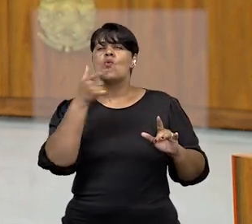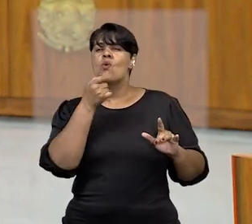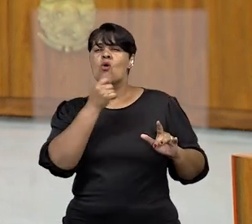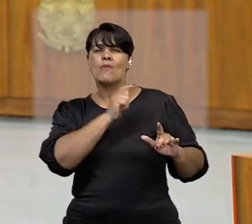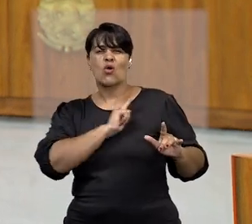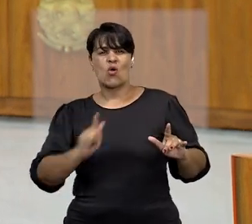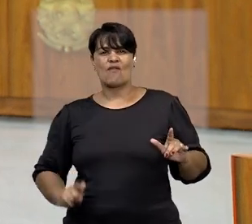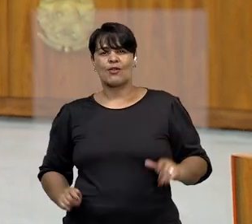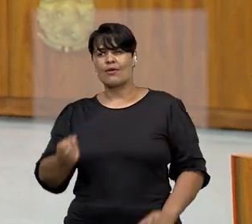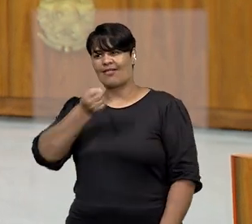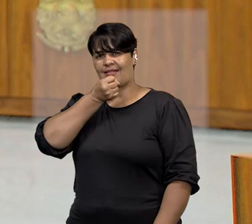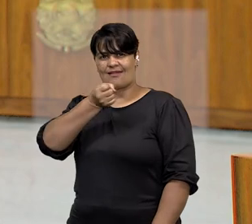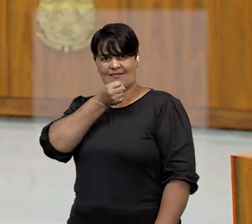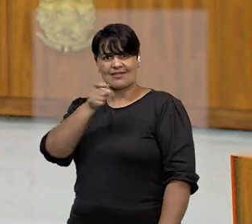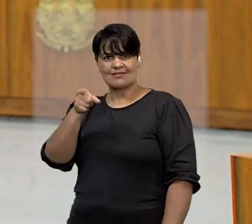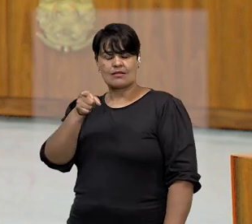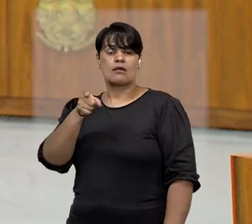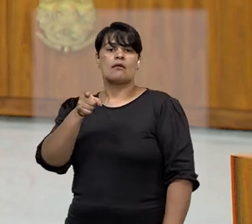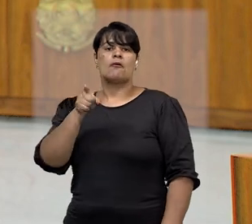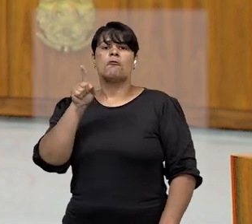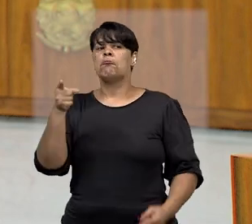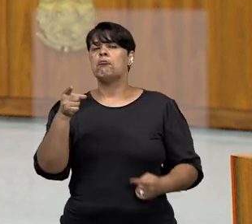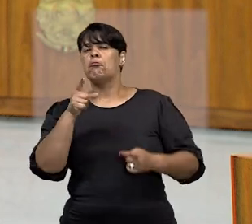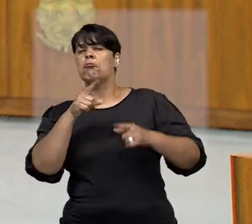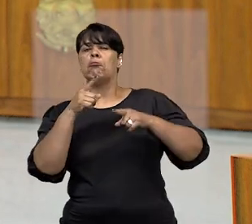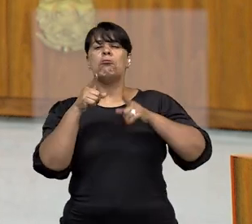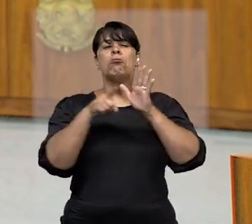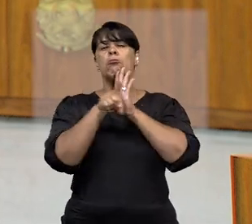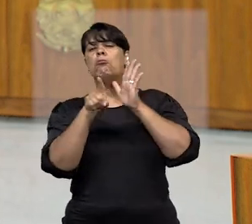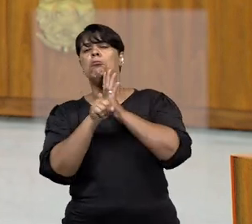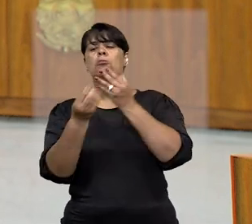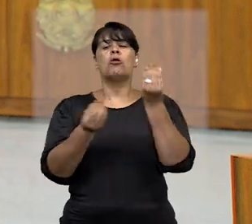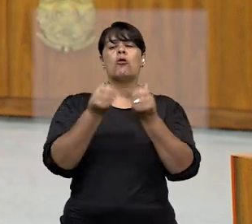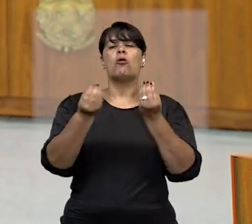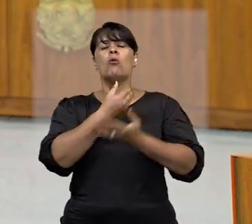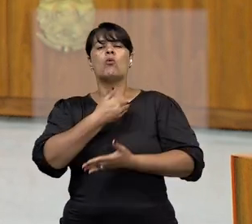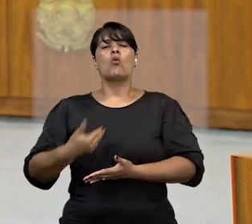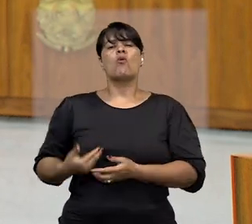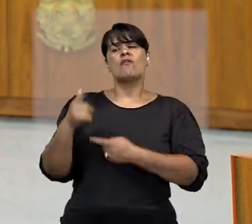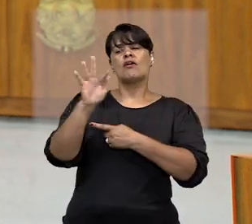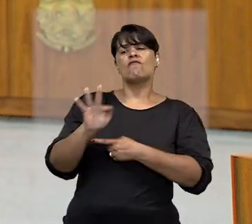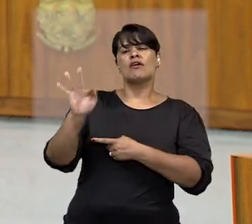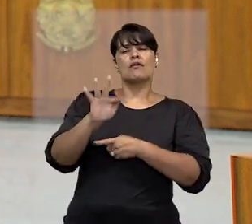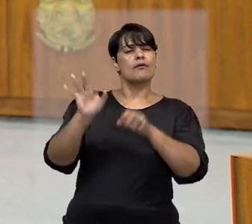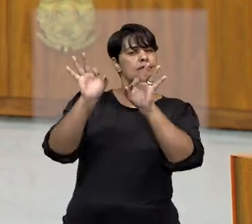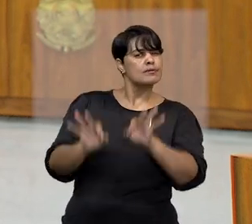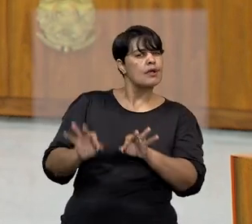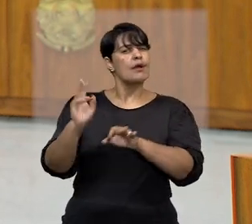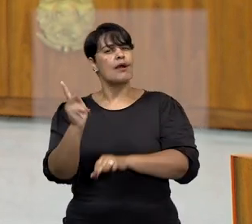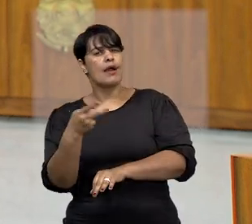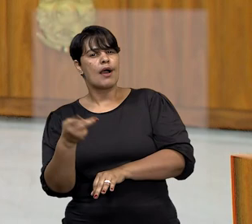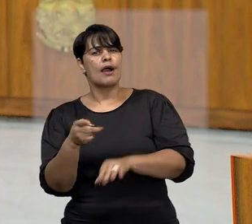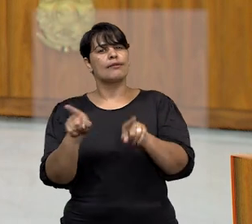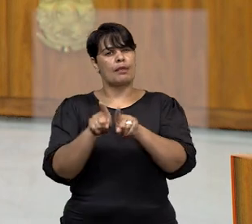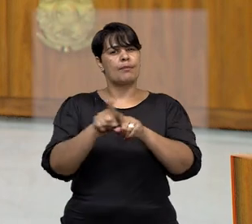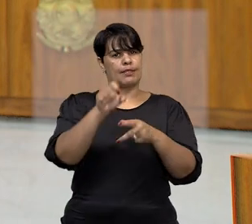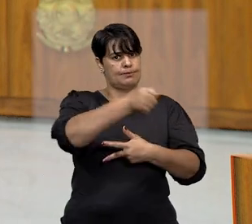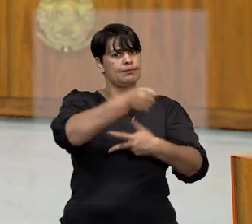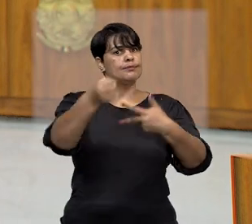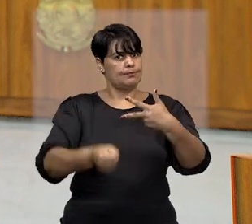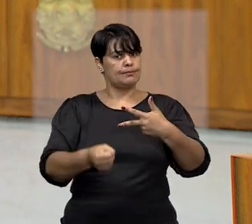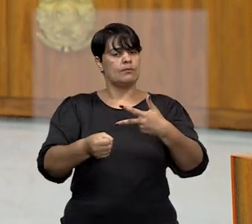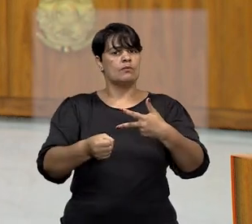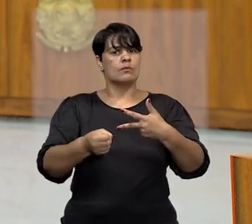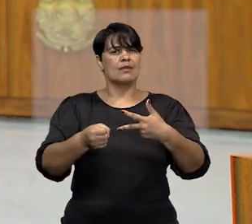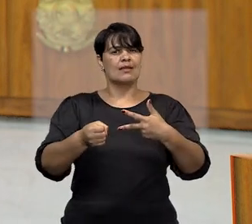governador de Minas Gerais teria questionado a conduta do governo federal e dos representantes dos demais poderes da República